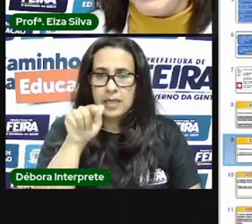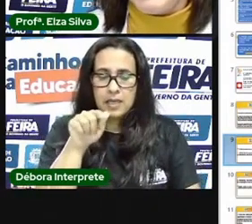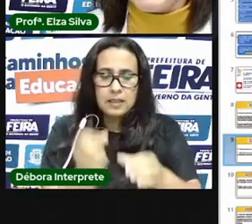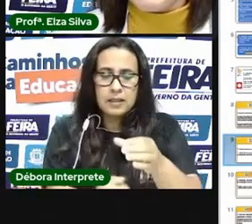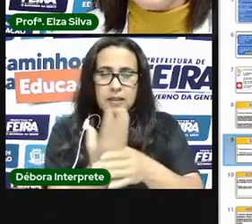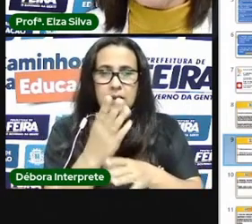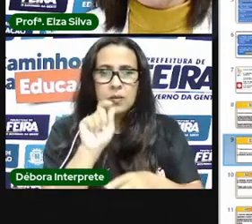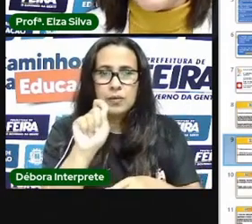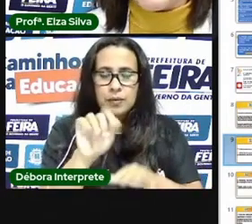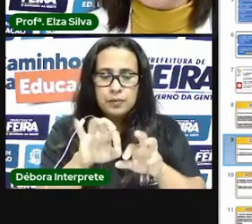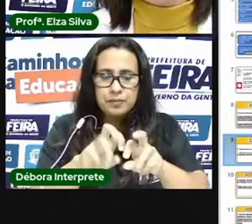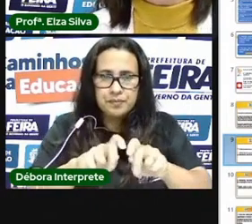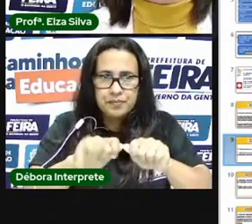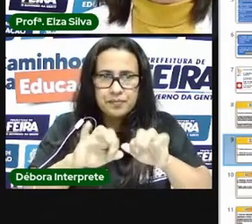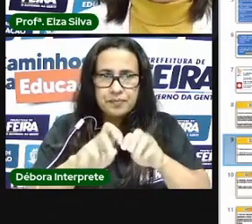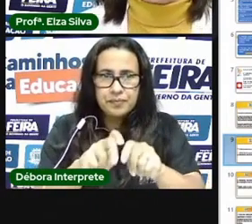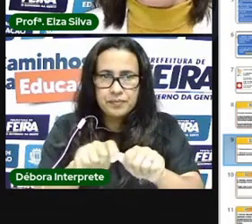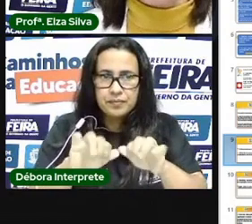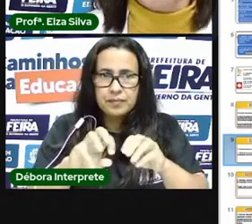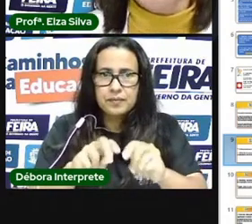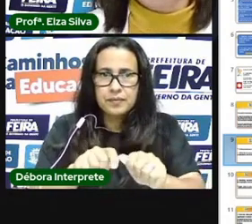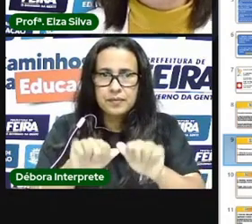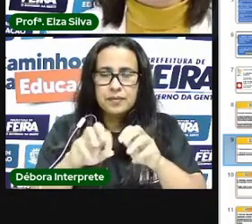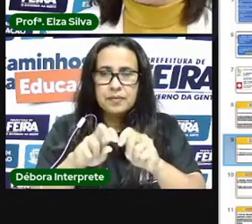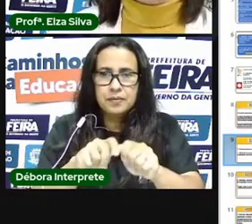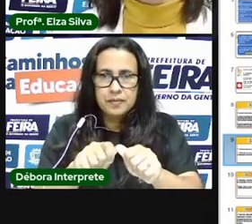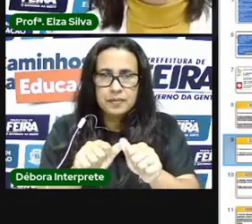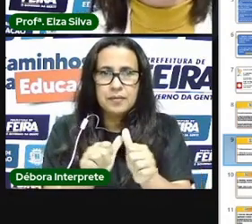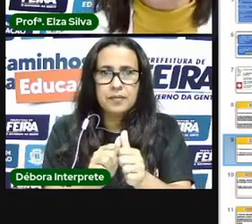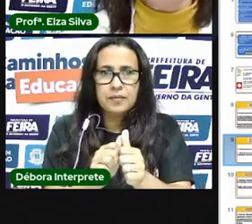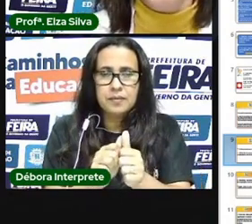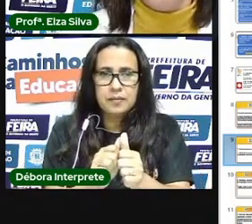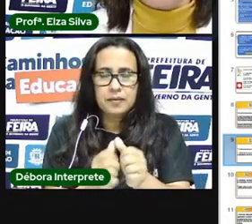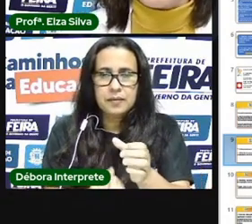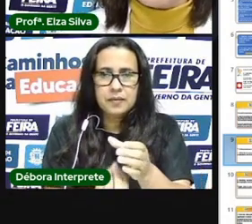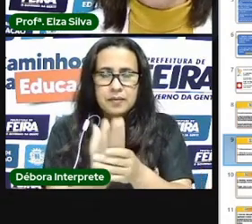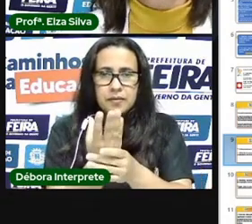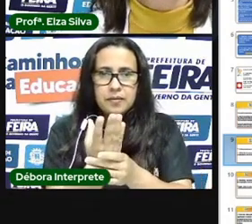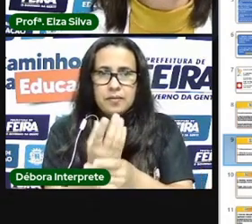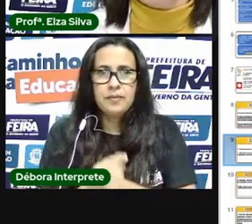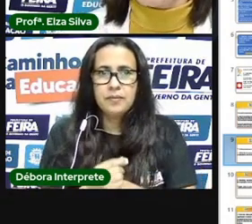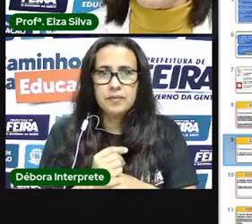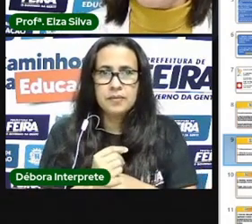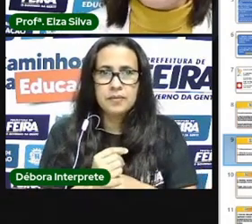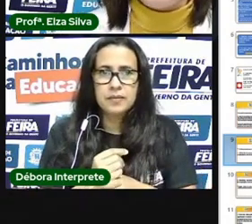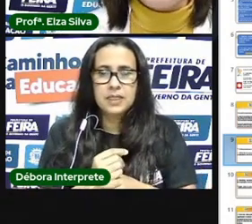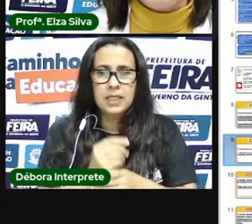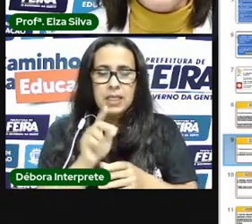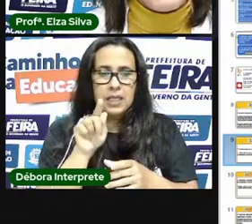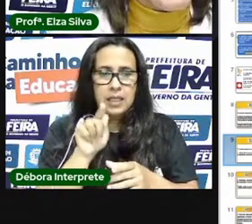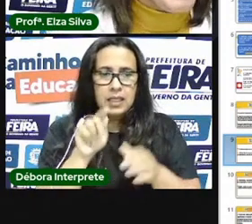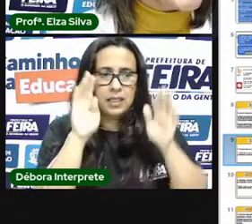e está, na verdade, voltado para a cultura indígena.